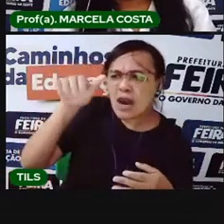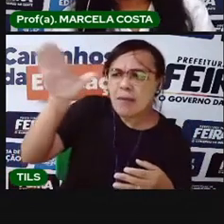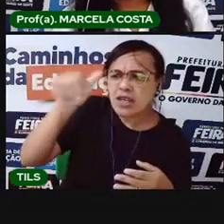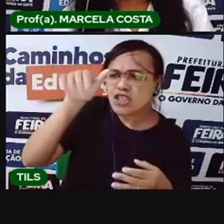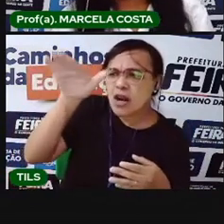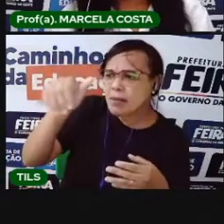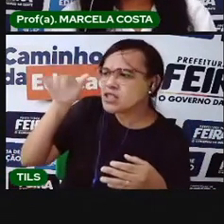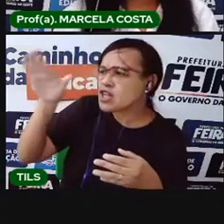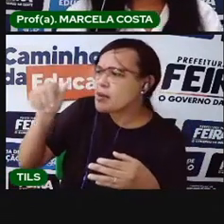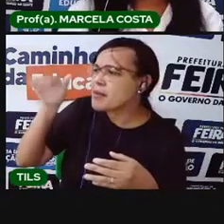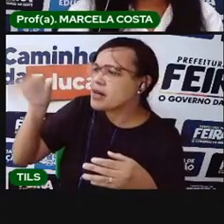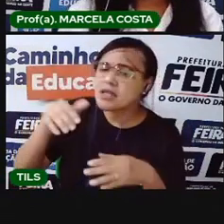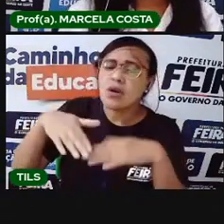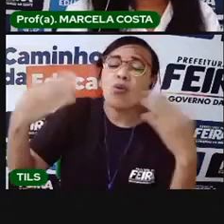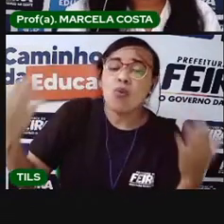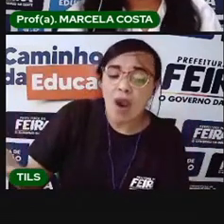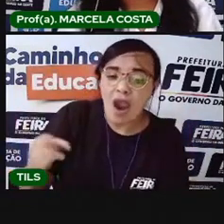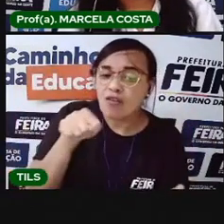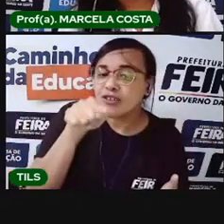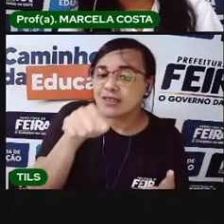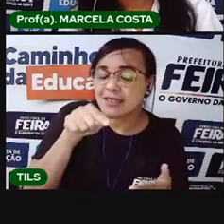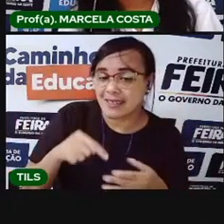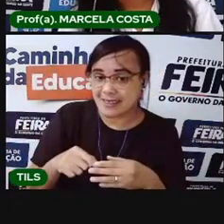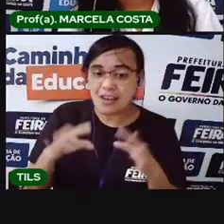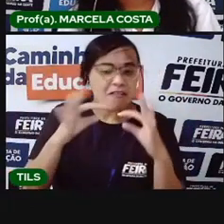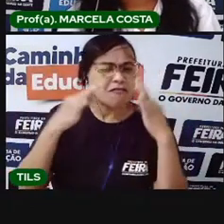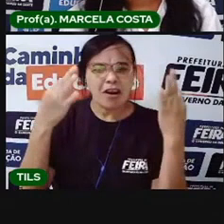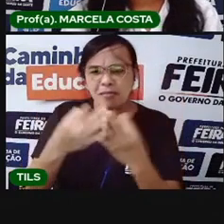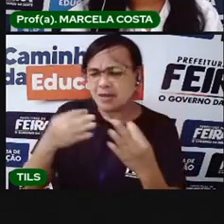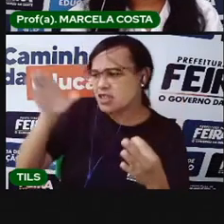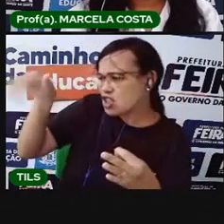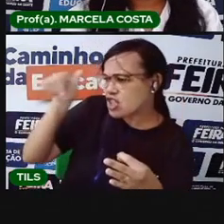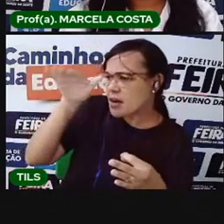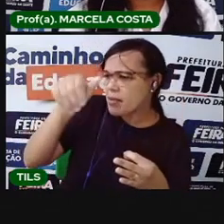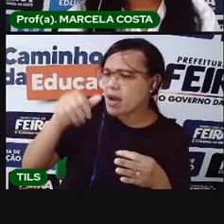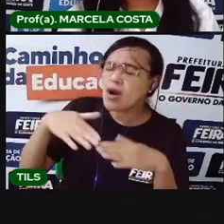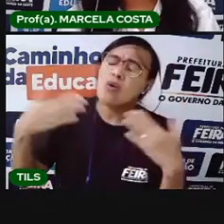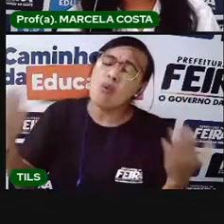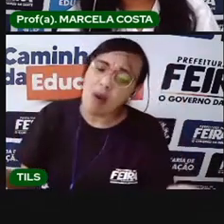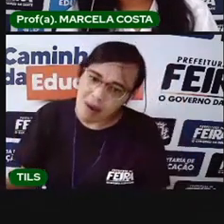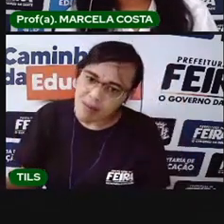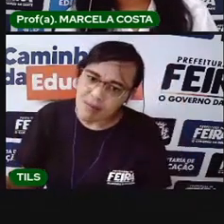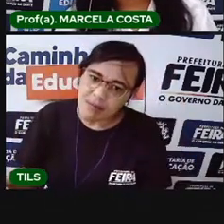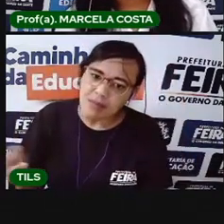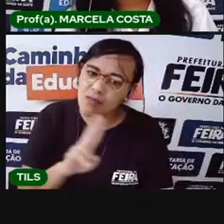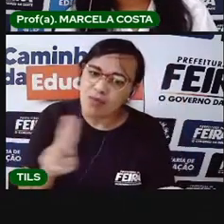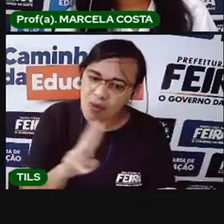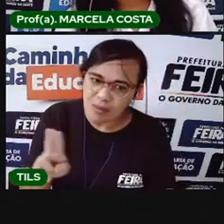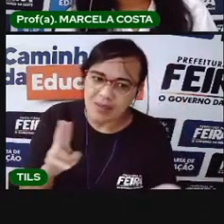E esse apelido, você gosta dele? Você queria trocar? Você gosta de ser chamado por esse apelido?